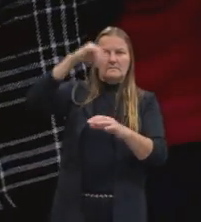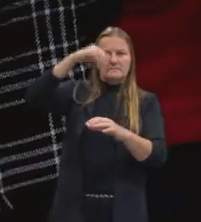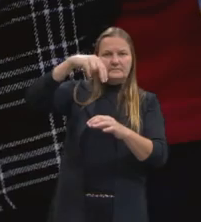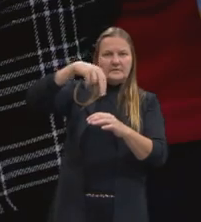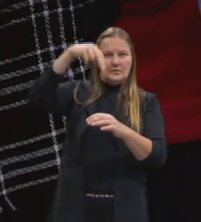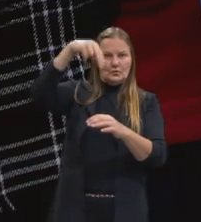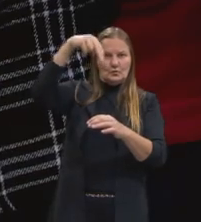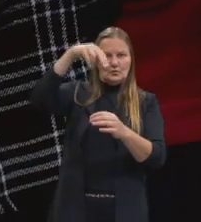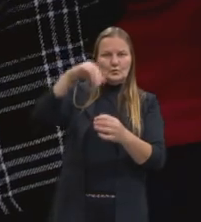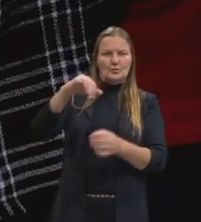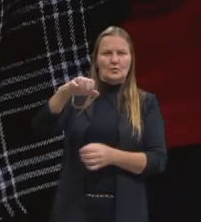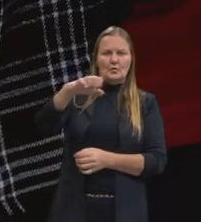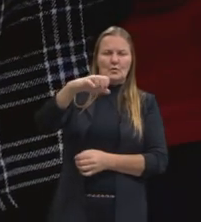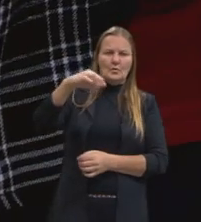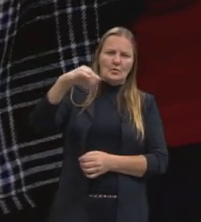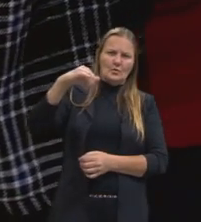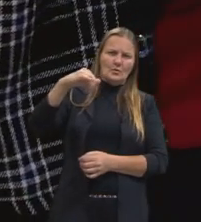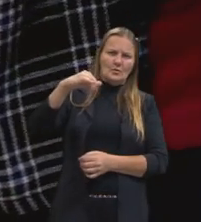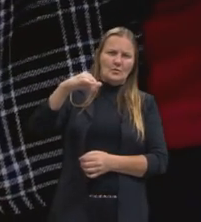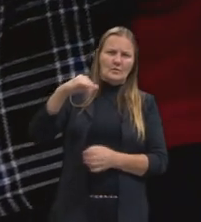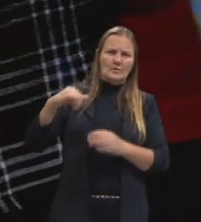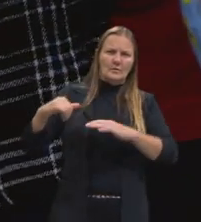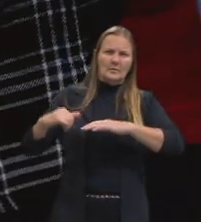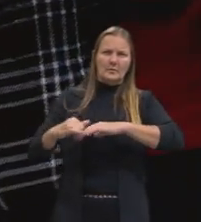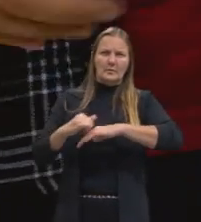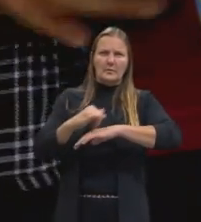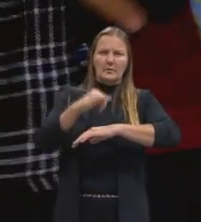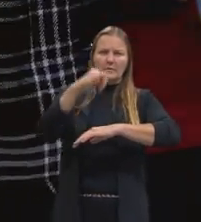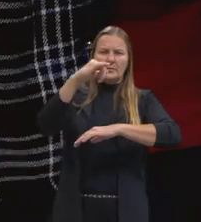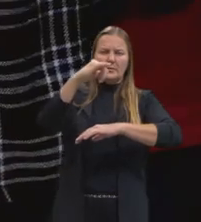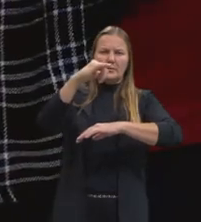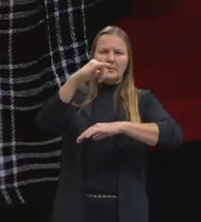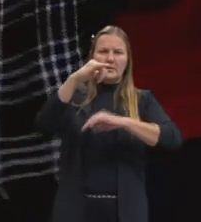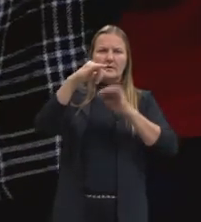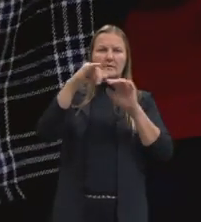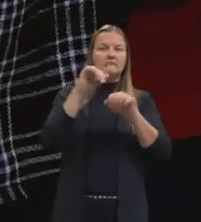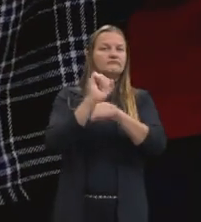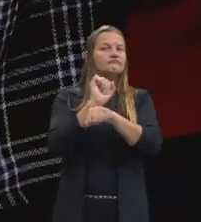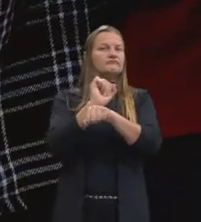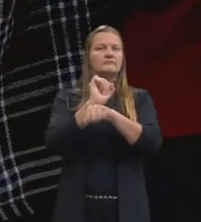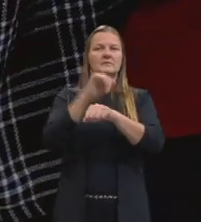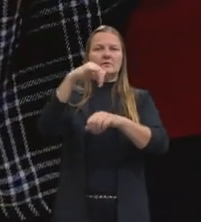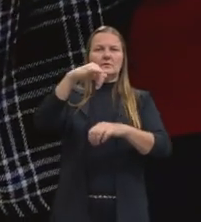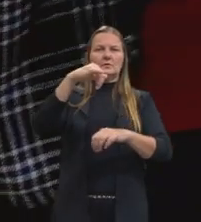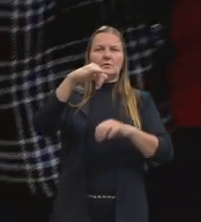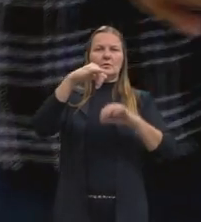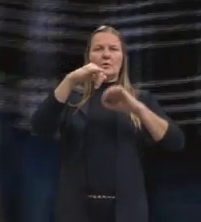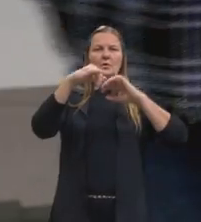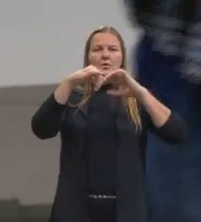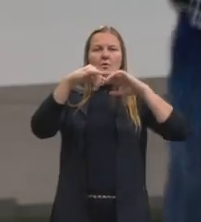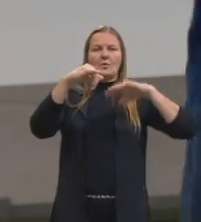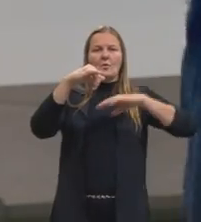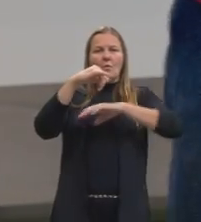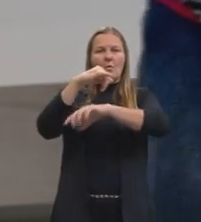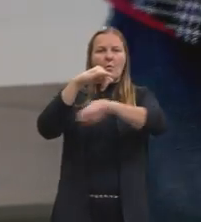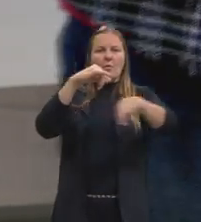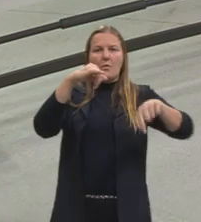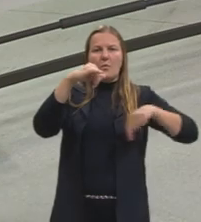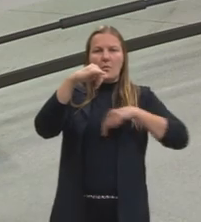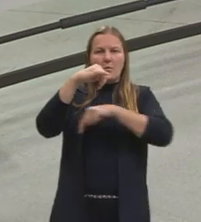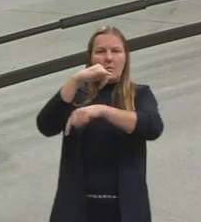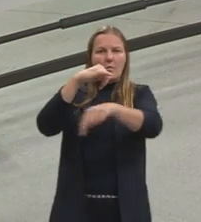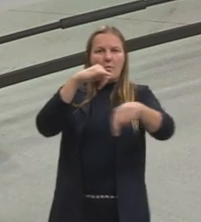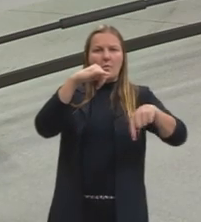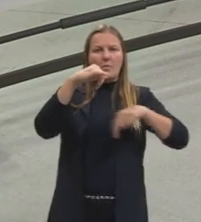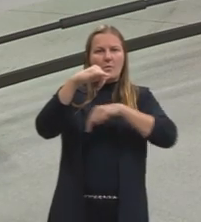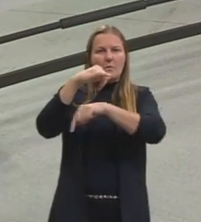condicionar também o seu voo, o seu plano de voo nesse efeito Corioli, tá, gurizada? Então, toda essa